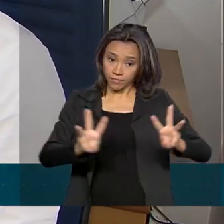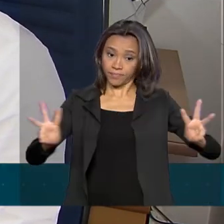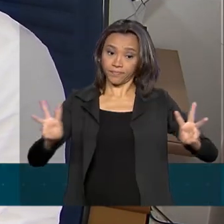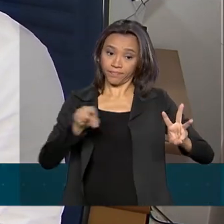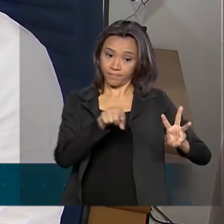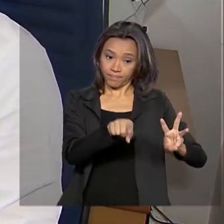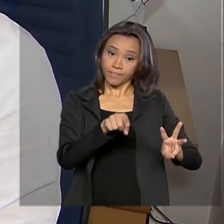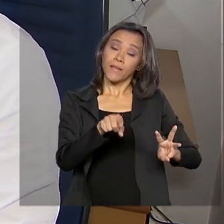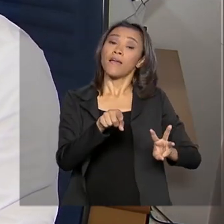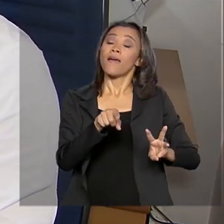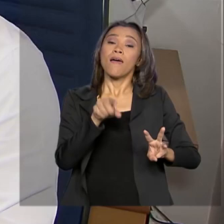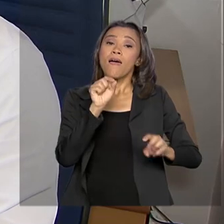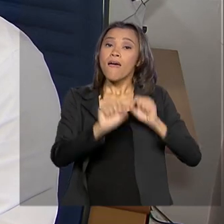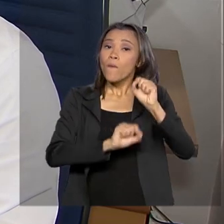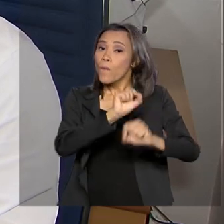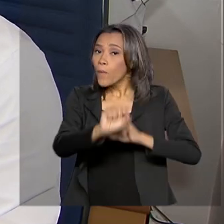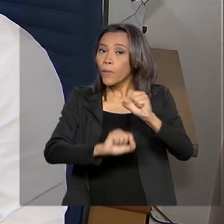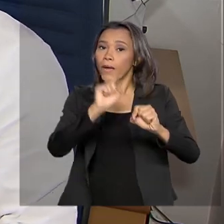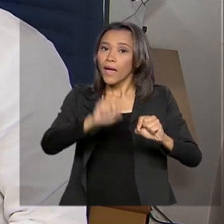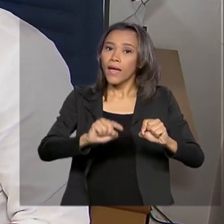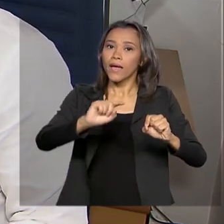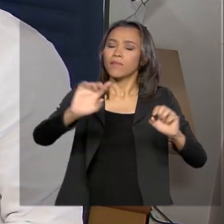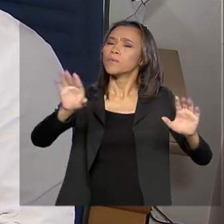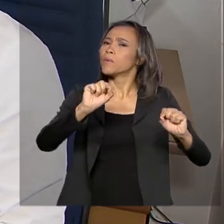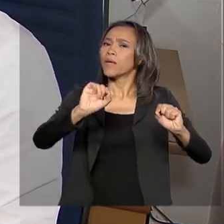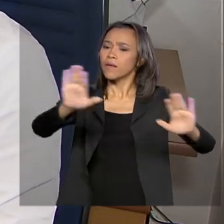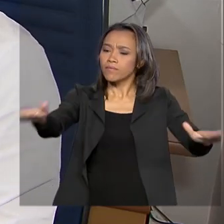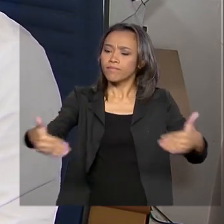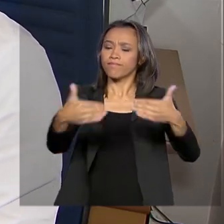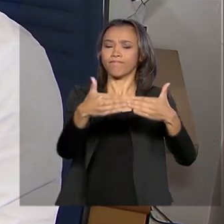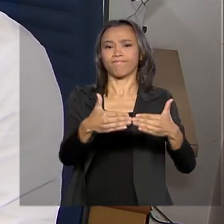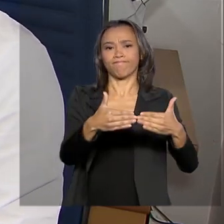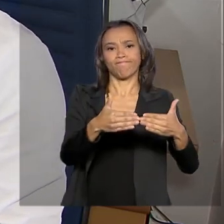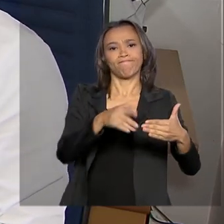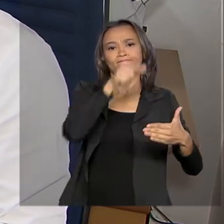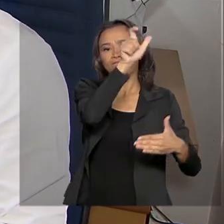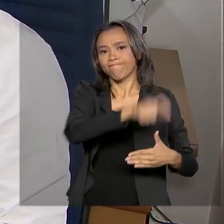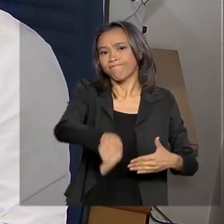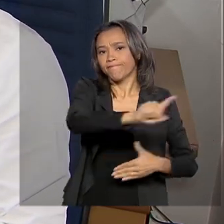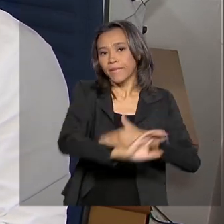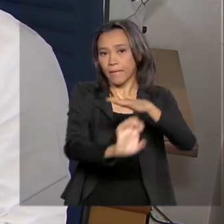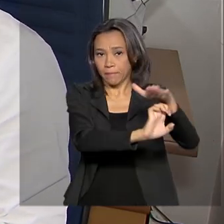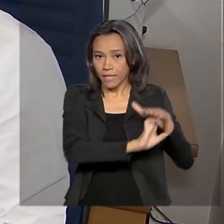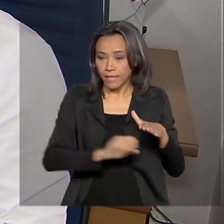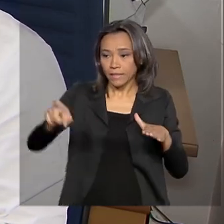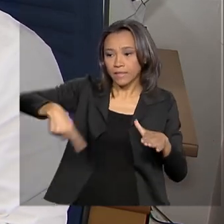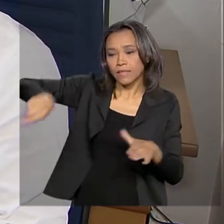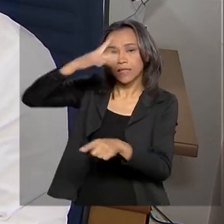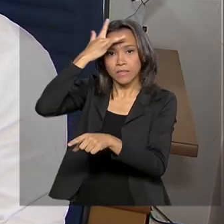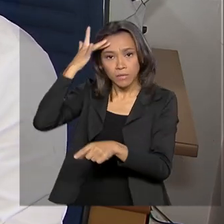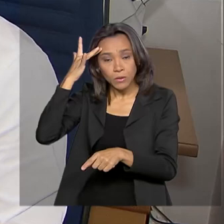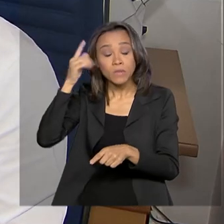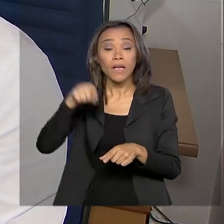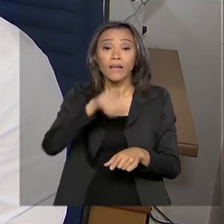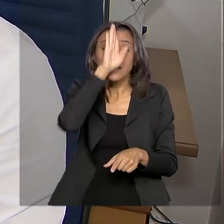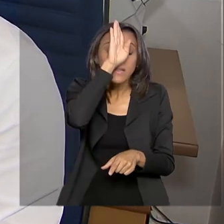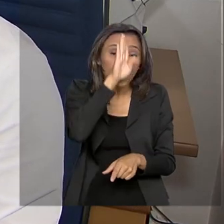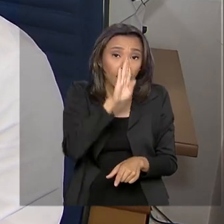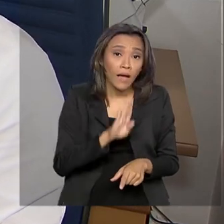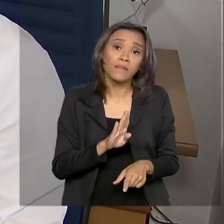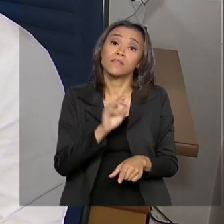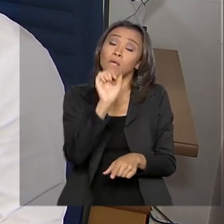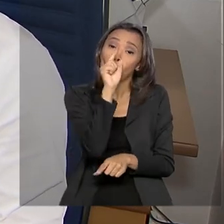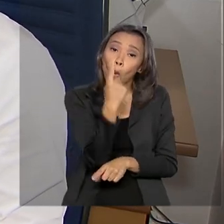.br é um canal de interlocução entre consumidores e empresas. Gratuita, a ferramenta já tem mais de 1 milhão e